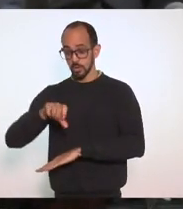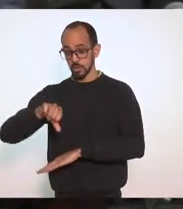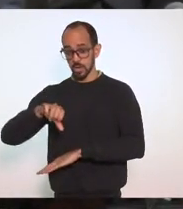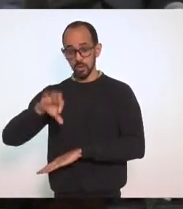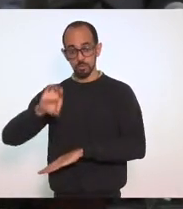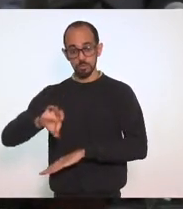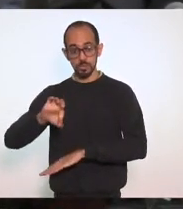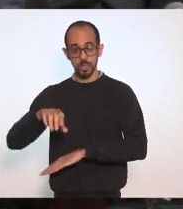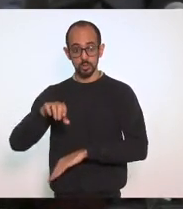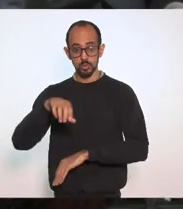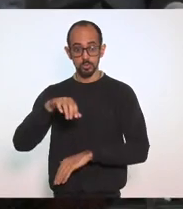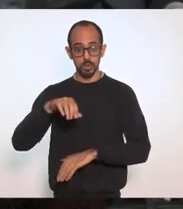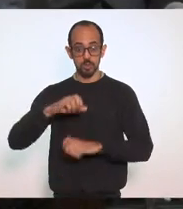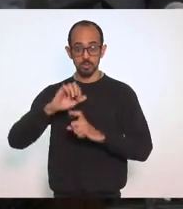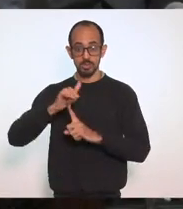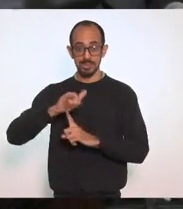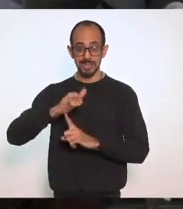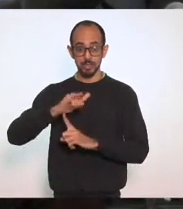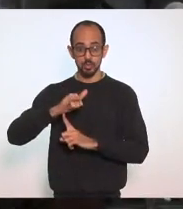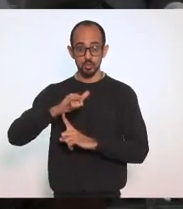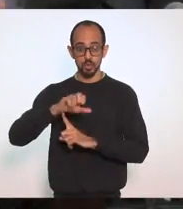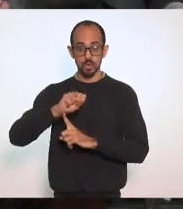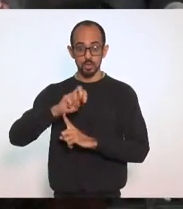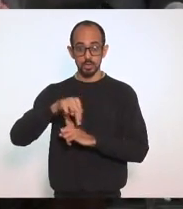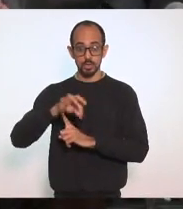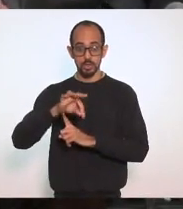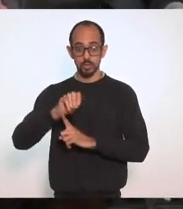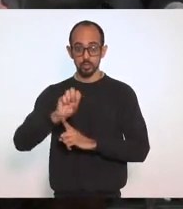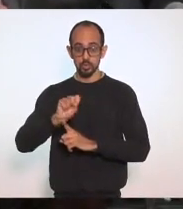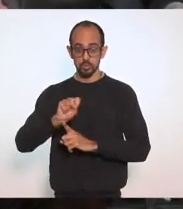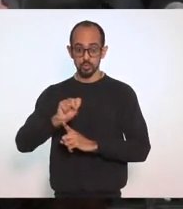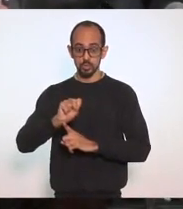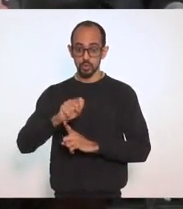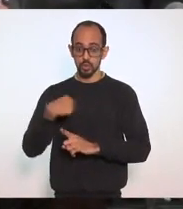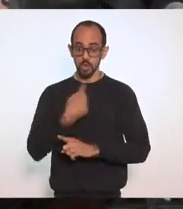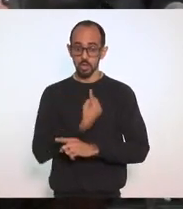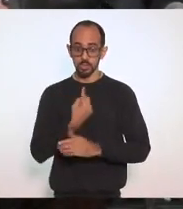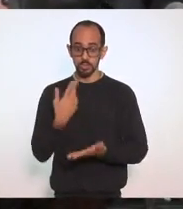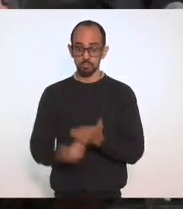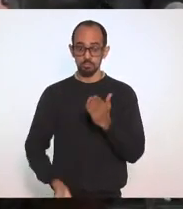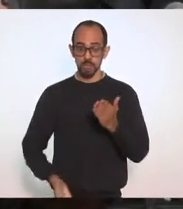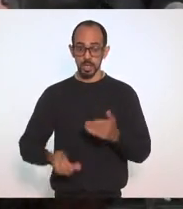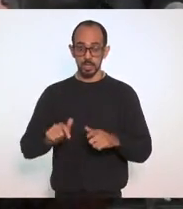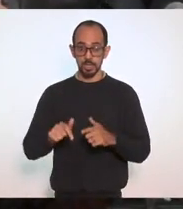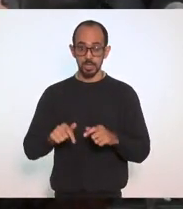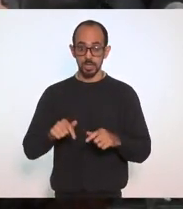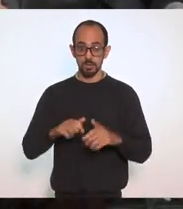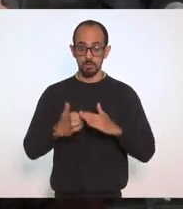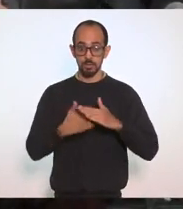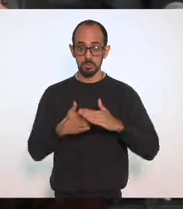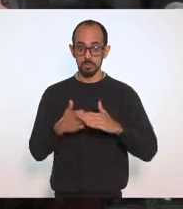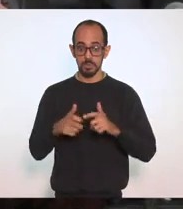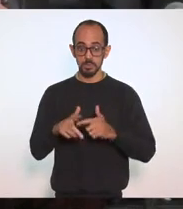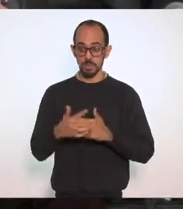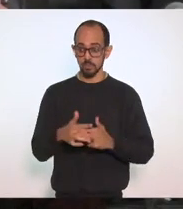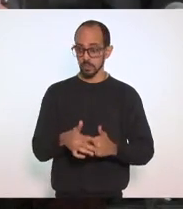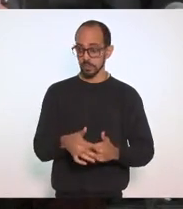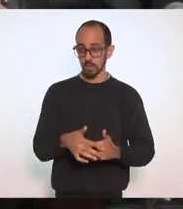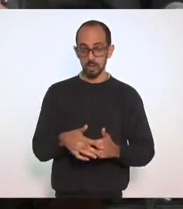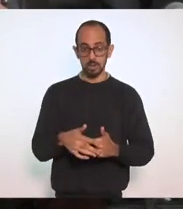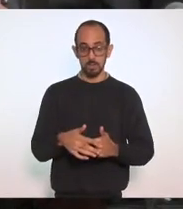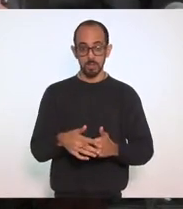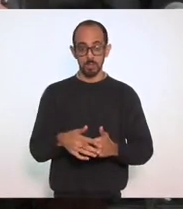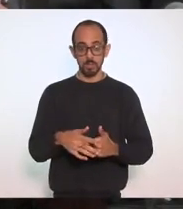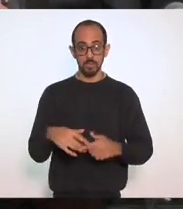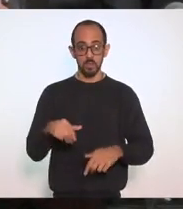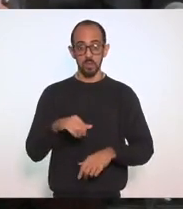o Santos Dumont. Para vocês terem uma ideia, nós estamos perdendo empresas que faziam manutenção nas aeronaves no Galeão, porque como